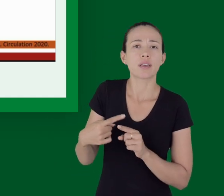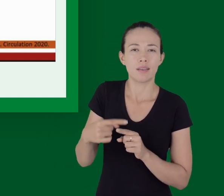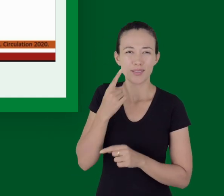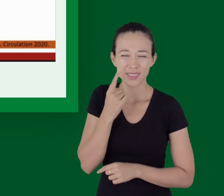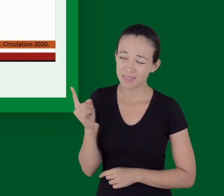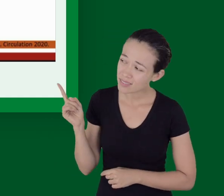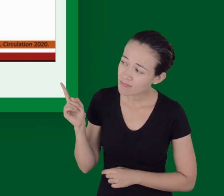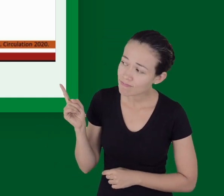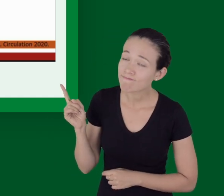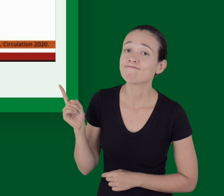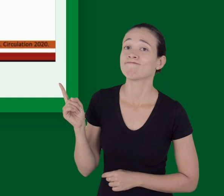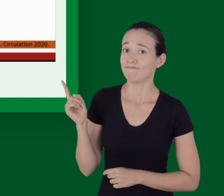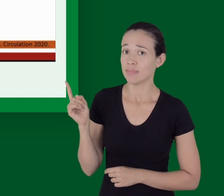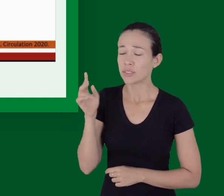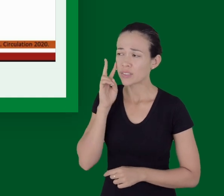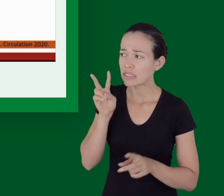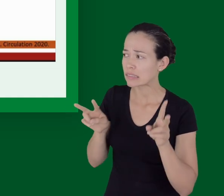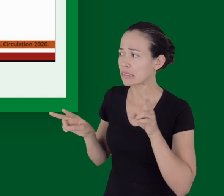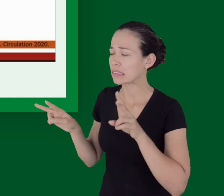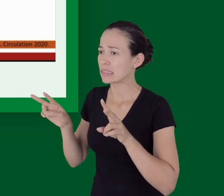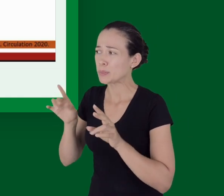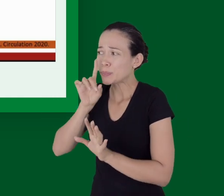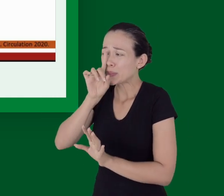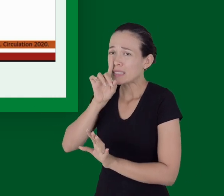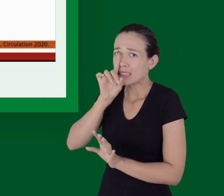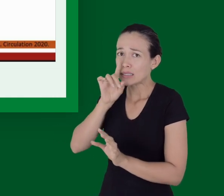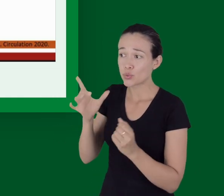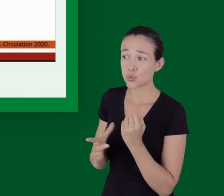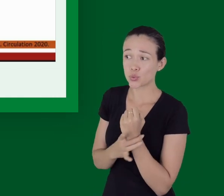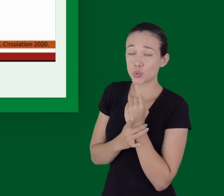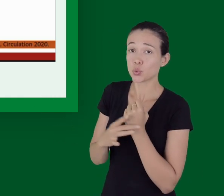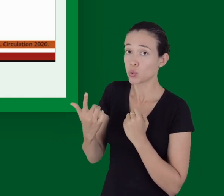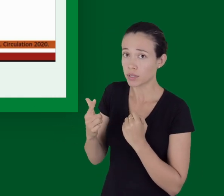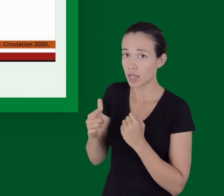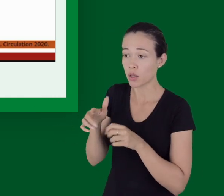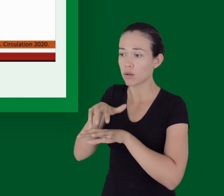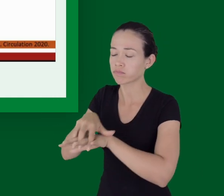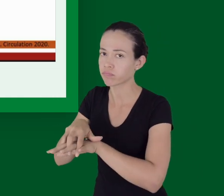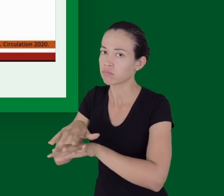se a cena não for segura, a gente não vai realizar o protocolo de reanimação.